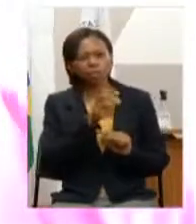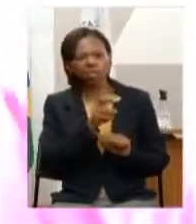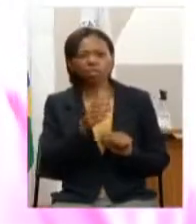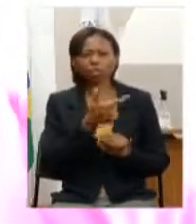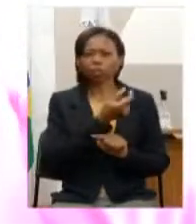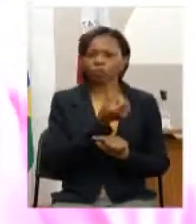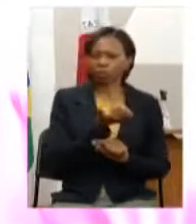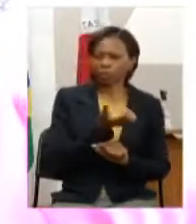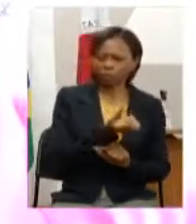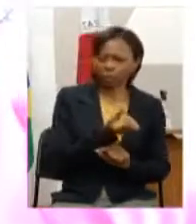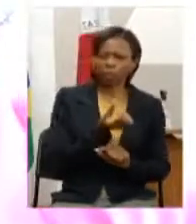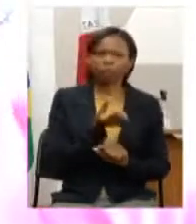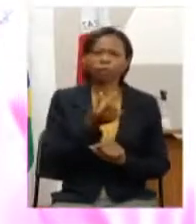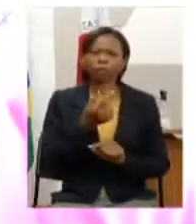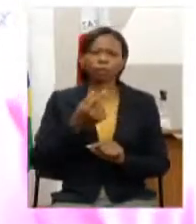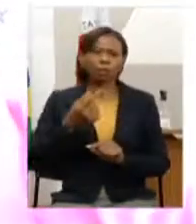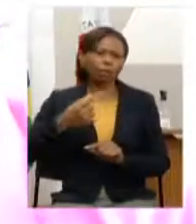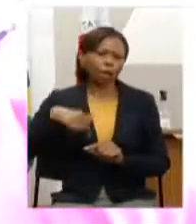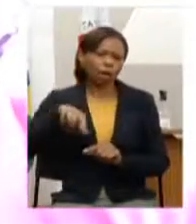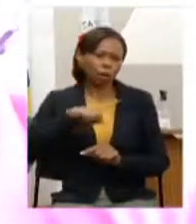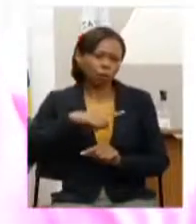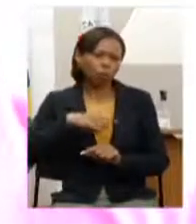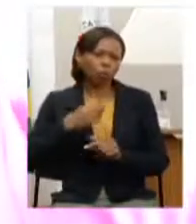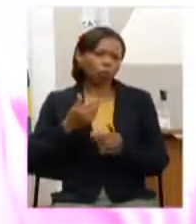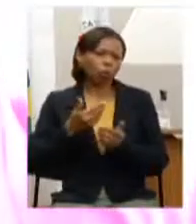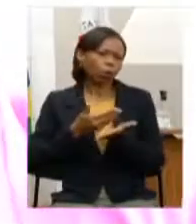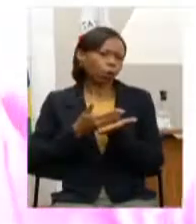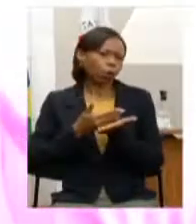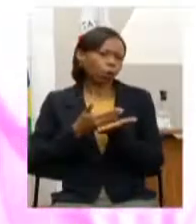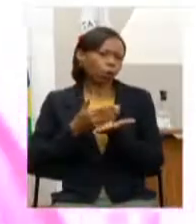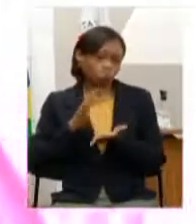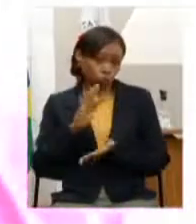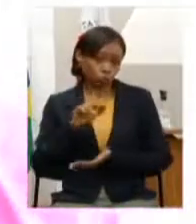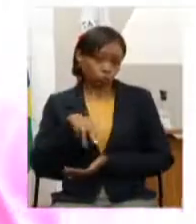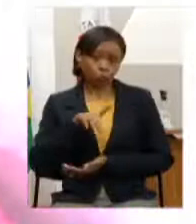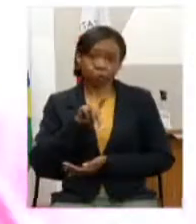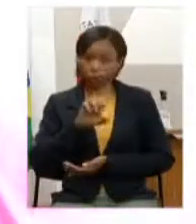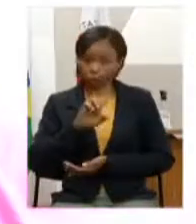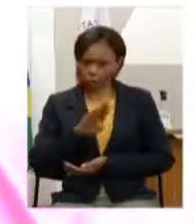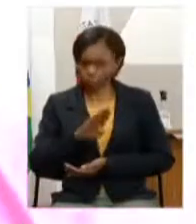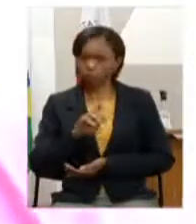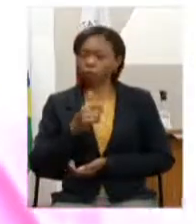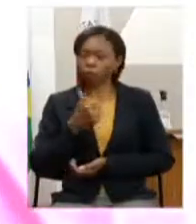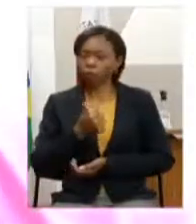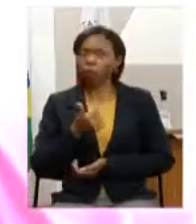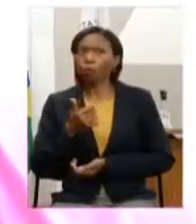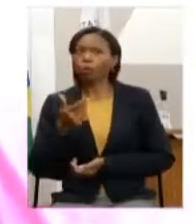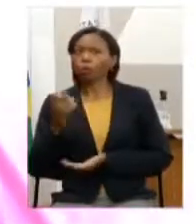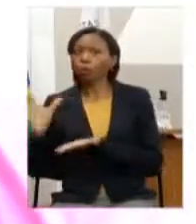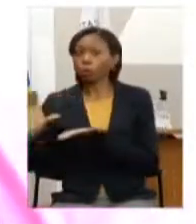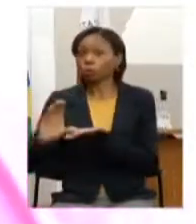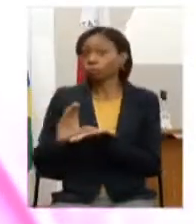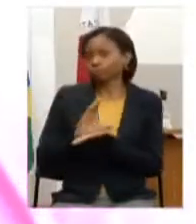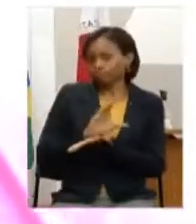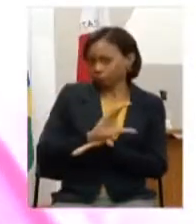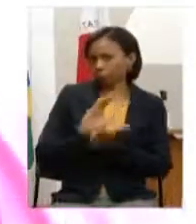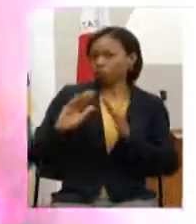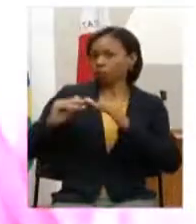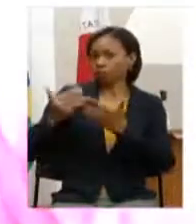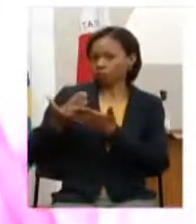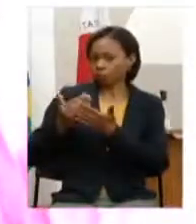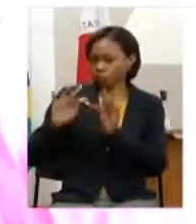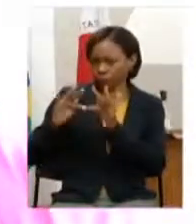começou a acessar os recursos que vinham do do do do Fundeb e mais o recurso que vinha da escola família agrícola isso se